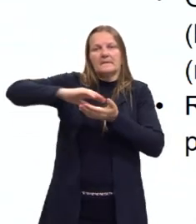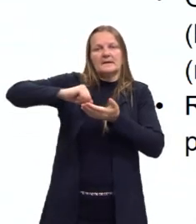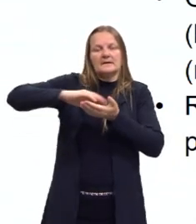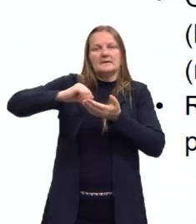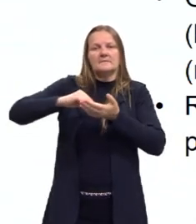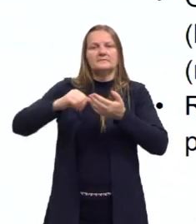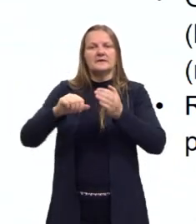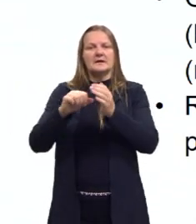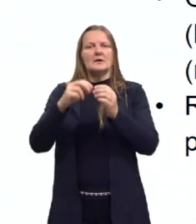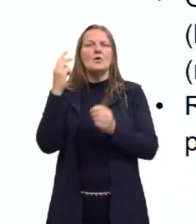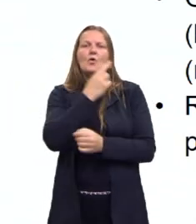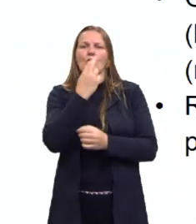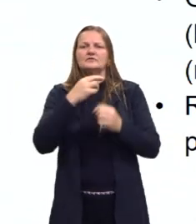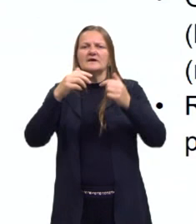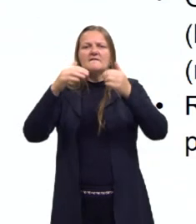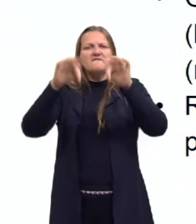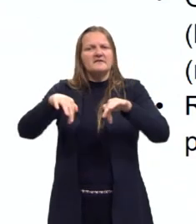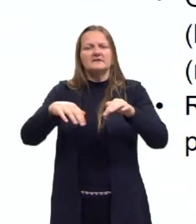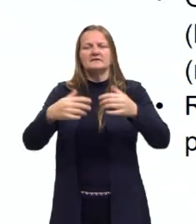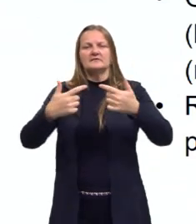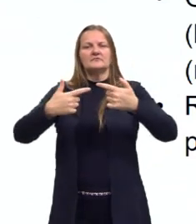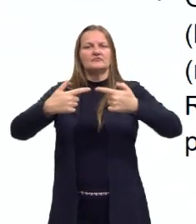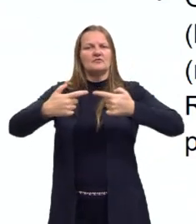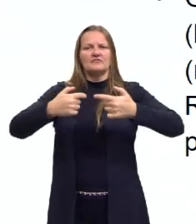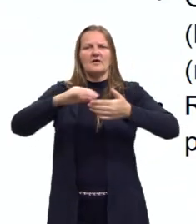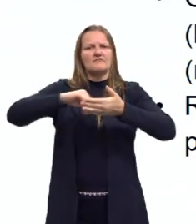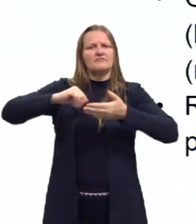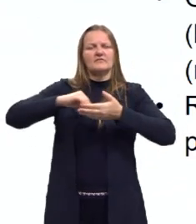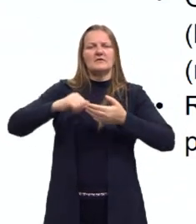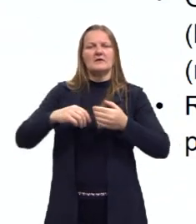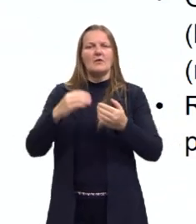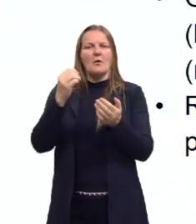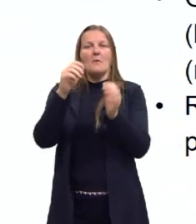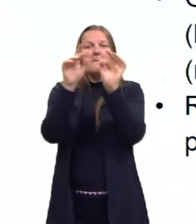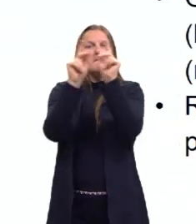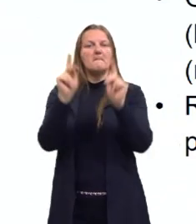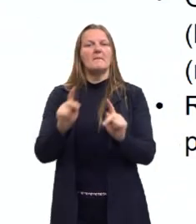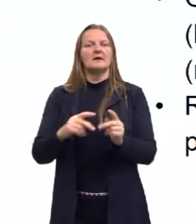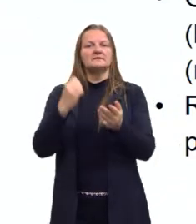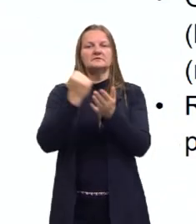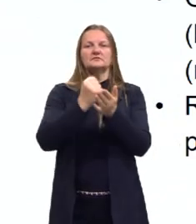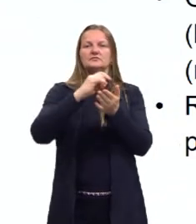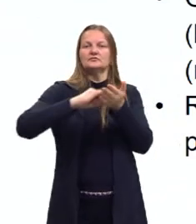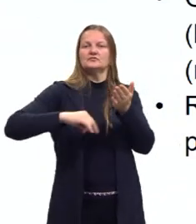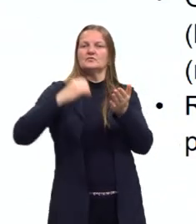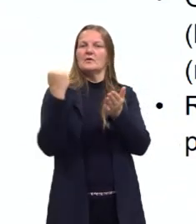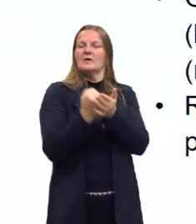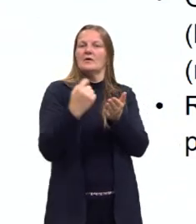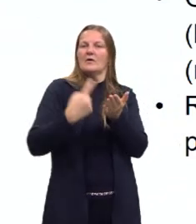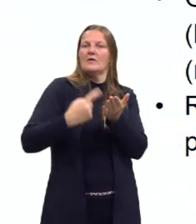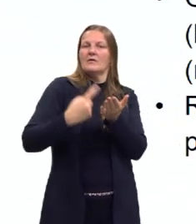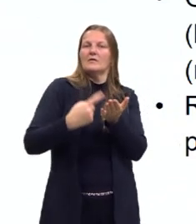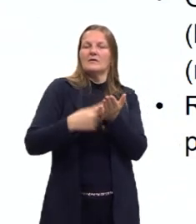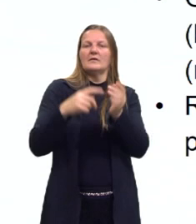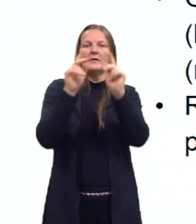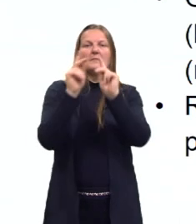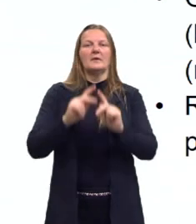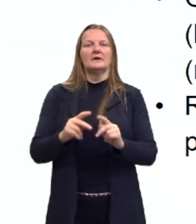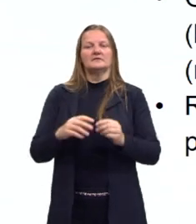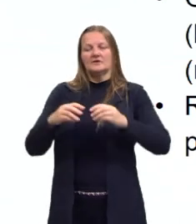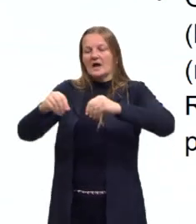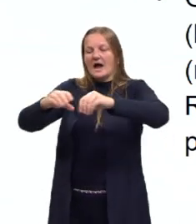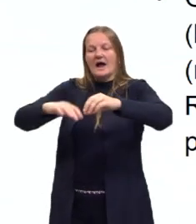Mundial, fazem um acordo de paz, que é o acordo de Brest-Litovsk. E é um acordo em que a Rússia abre mão de muitos